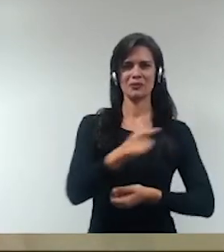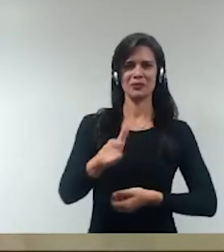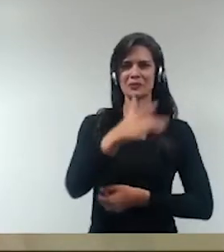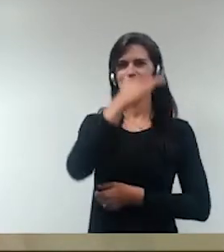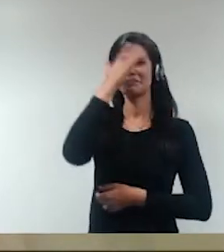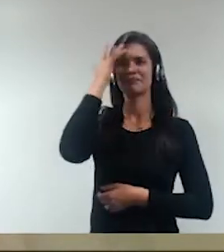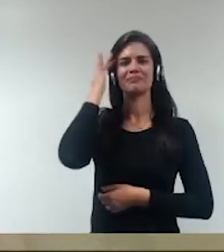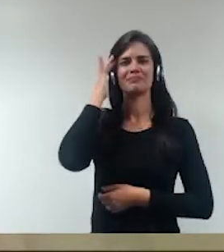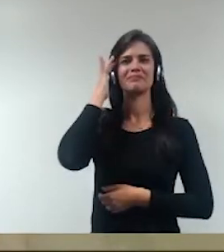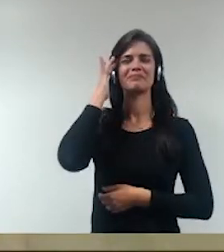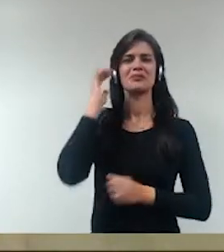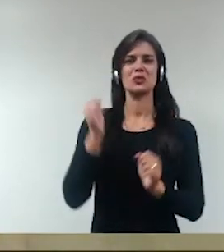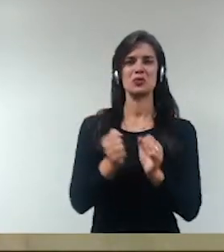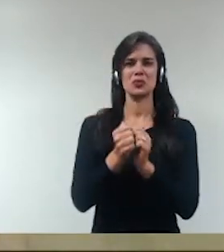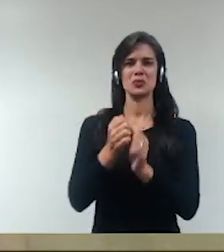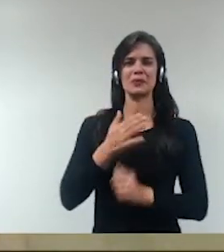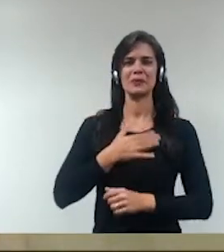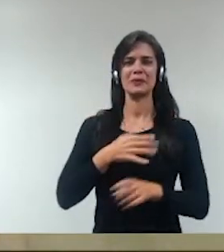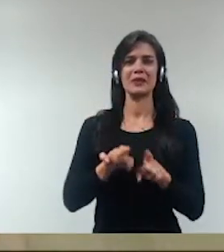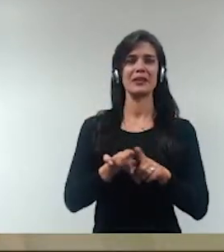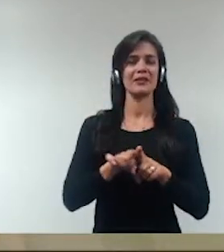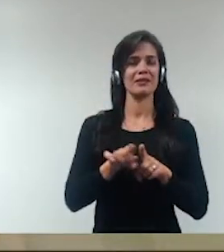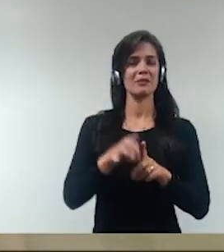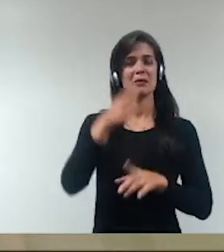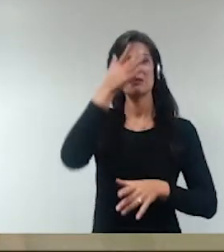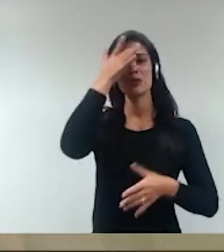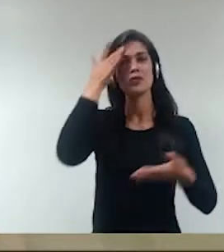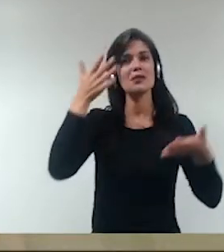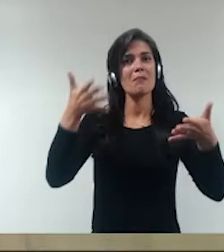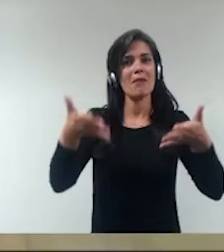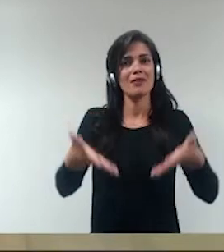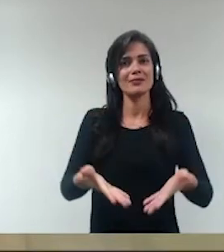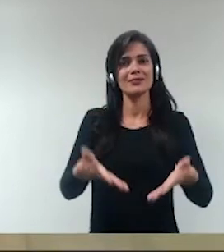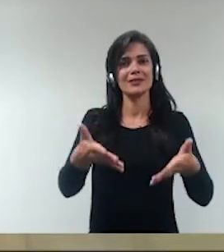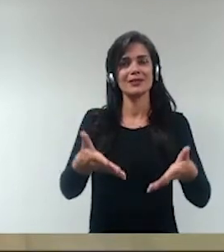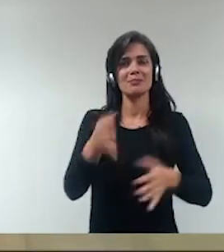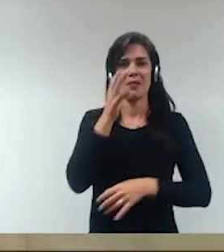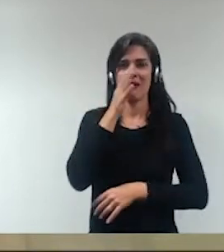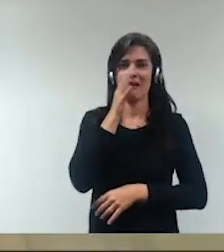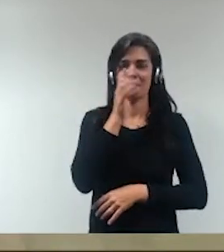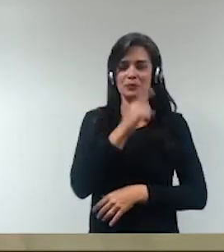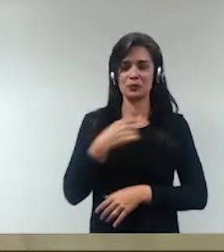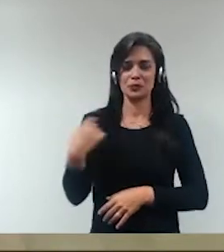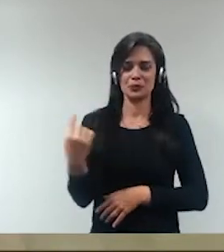e os demais participantes aí que nos assistem, né,